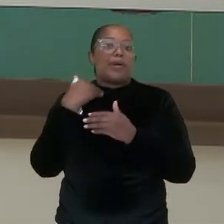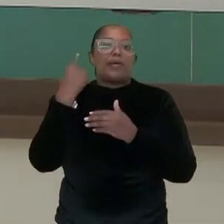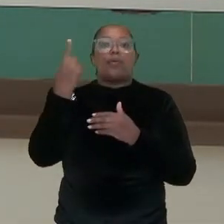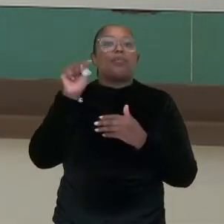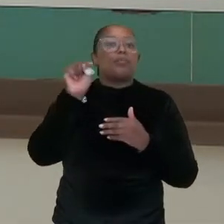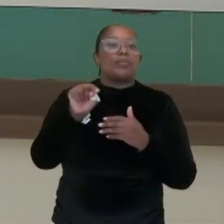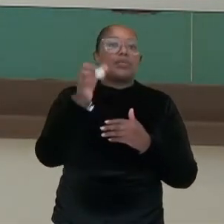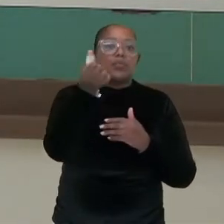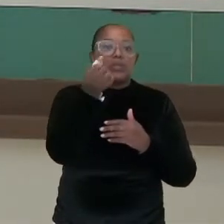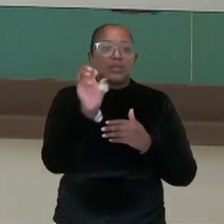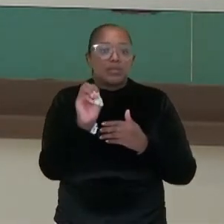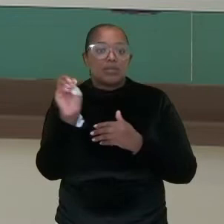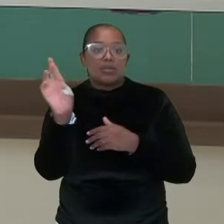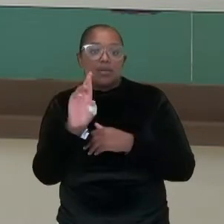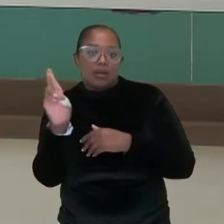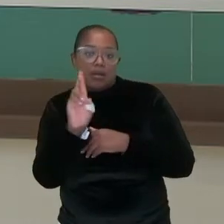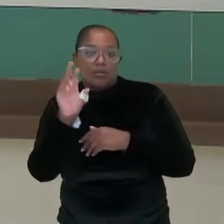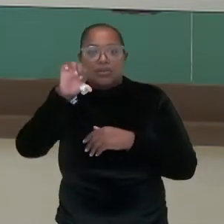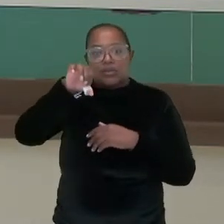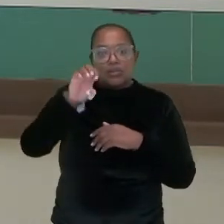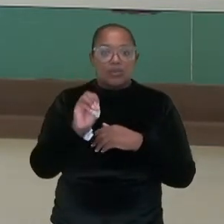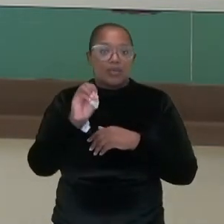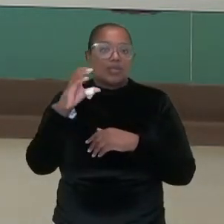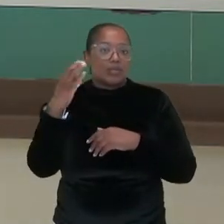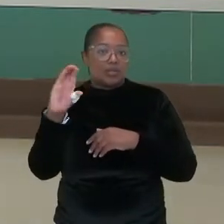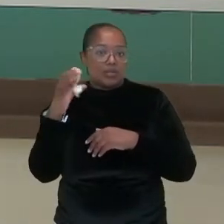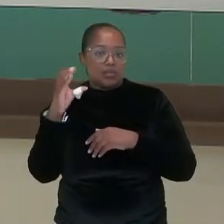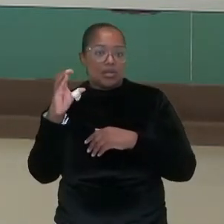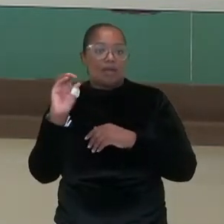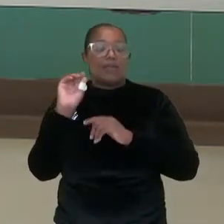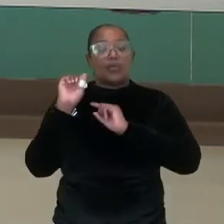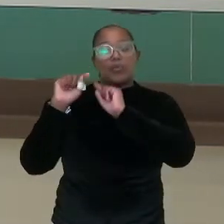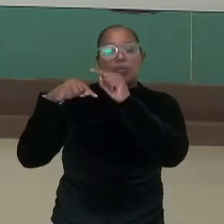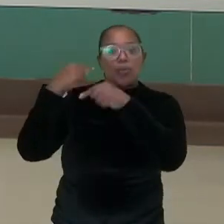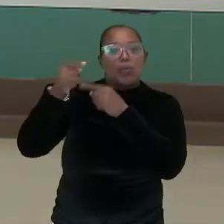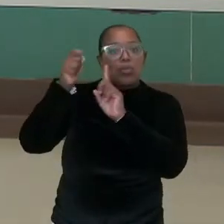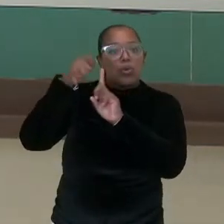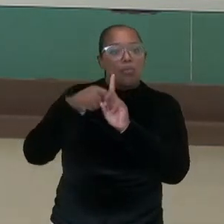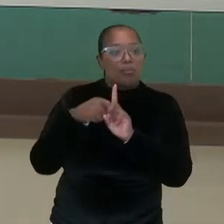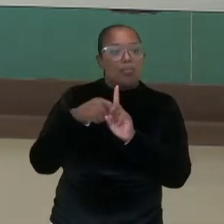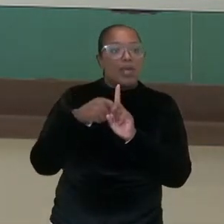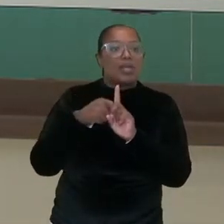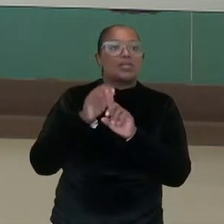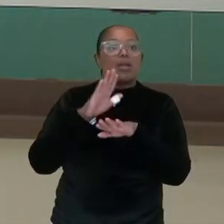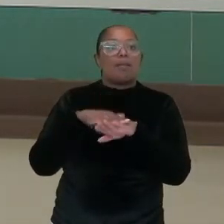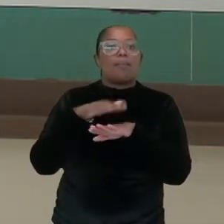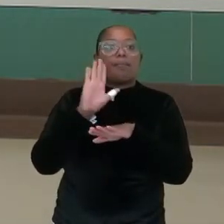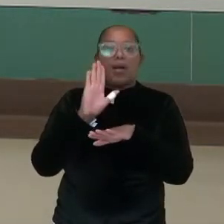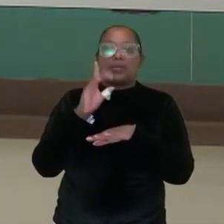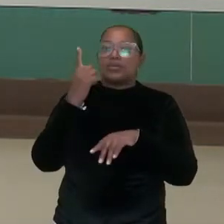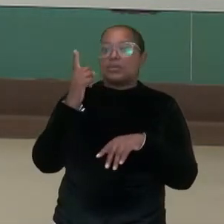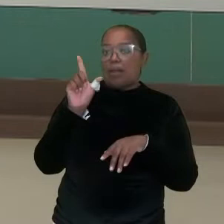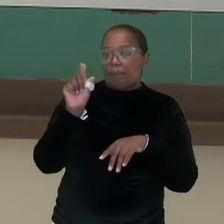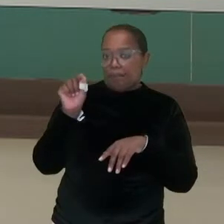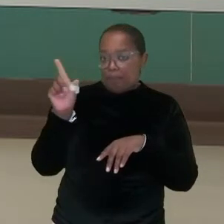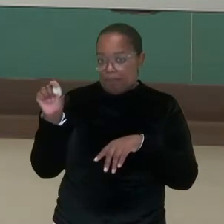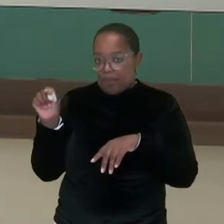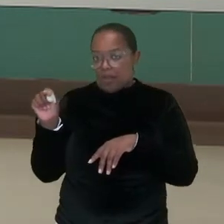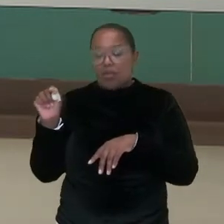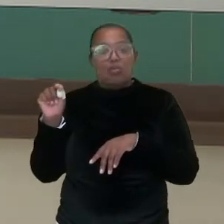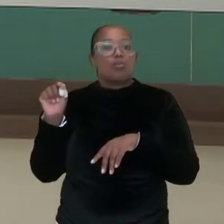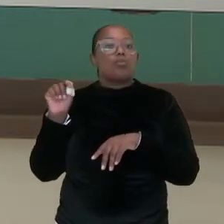60 reais e 90 centavos. Para o próximo mês, esse valor, que era o meu montante,